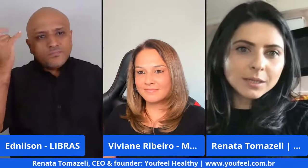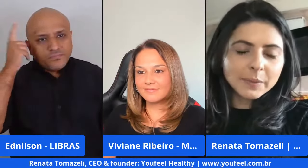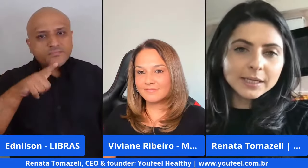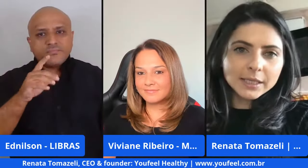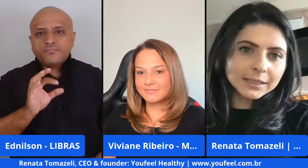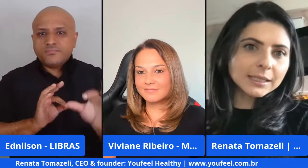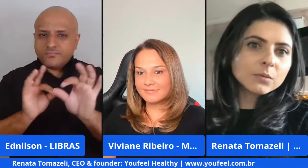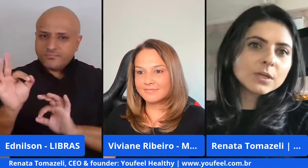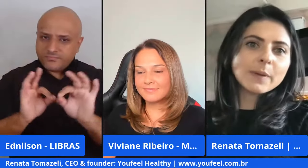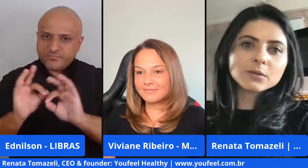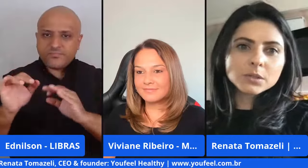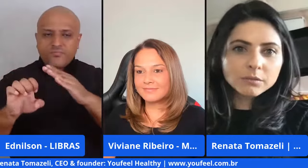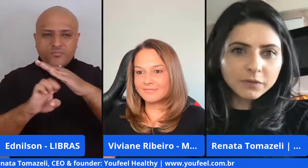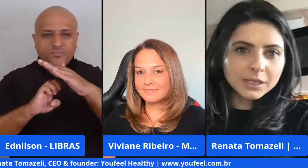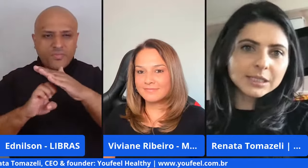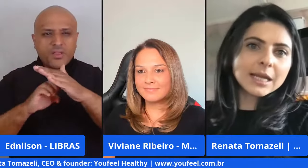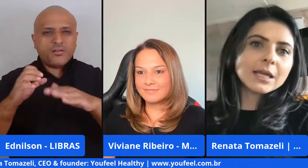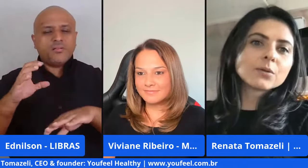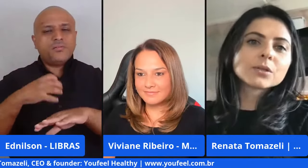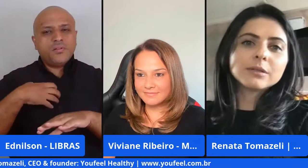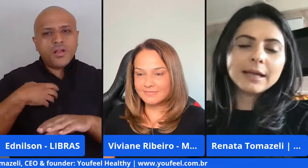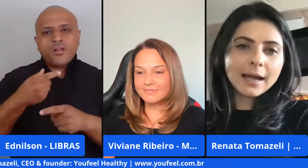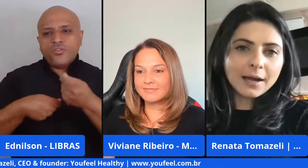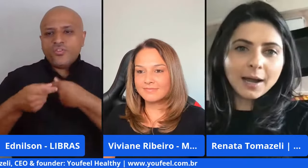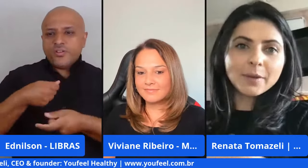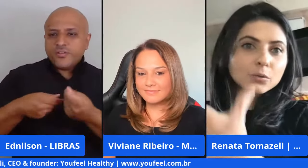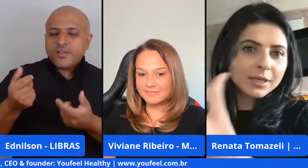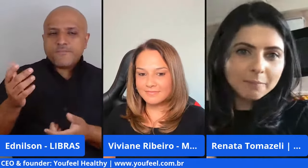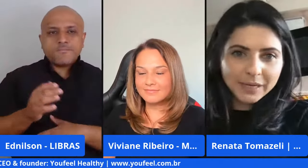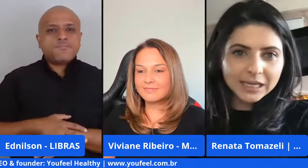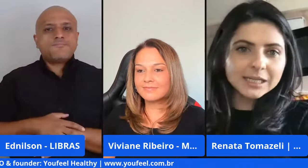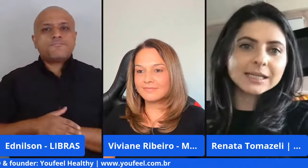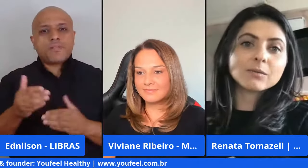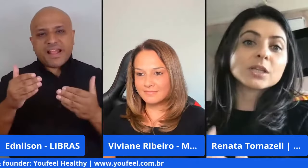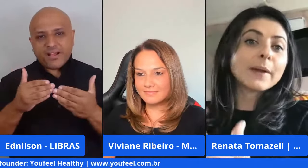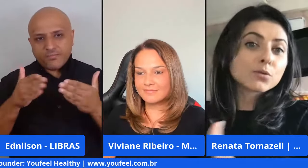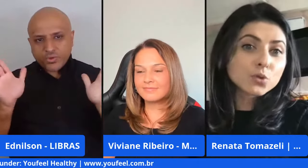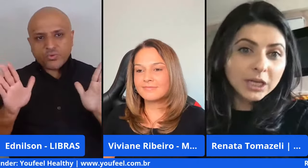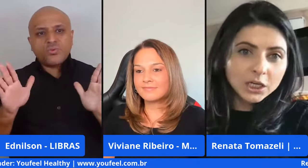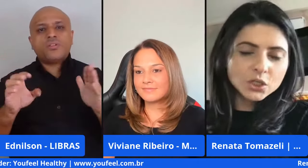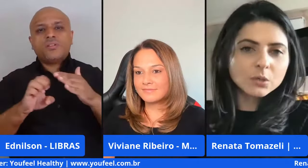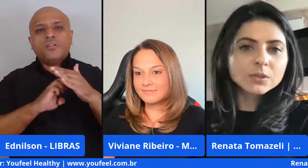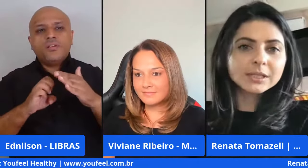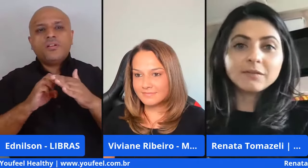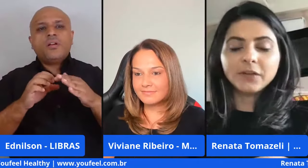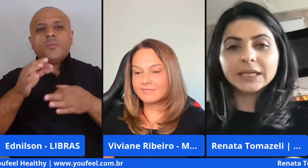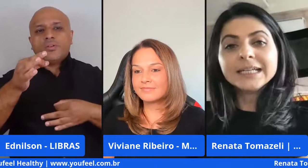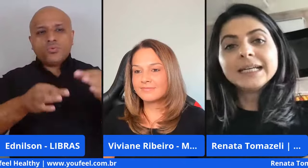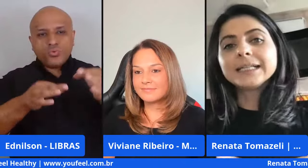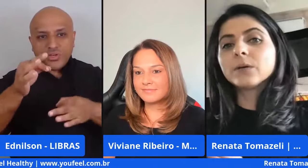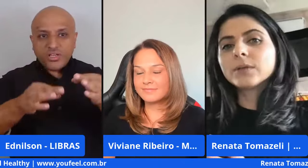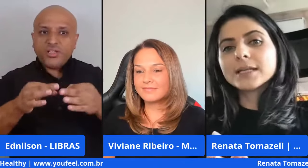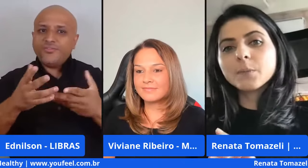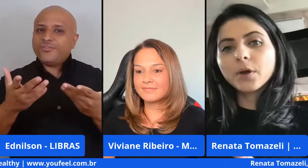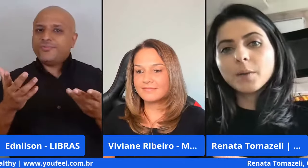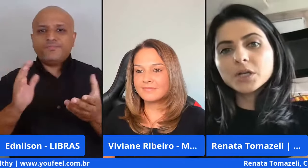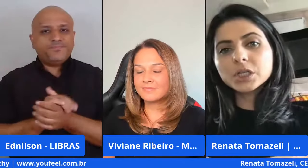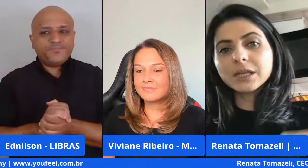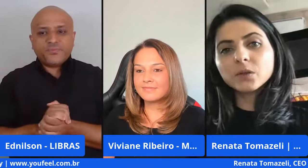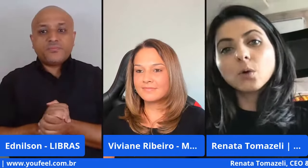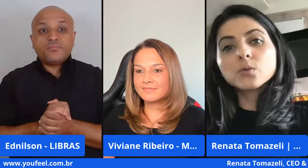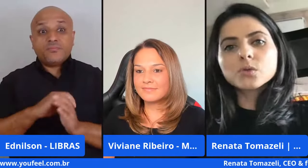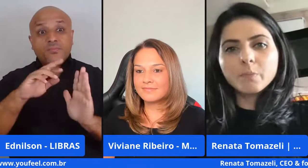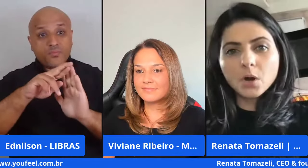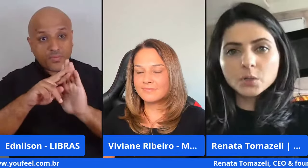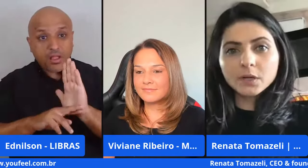estruturar a nossa empresa né tanto os aspectos financeiros né a abertura da empresa os aspectos jurídicos enfim então nesse programa